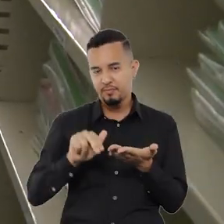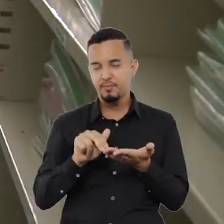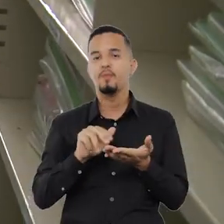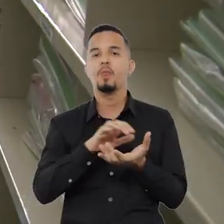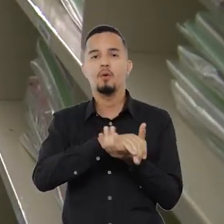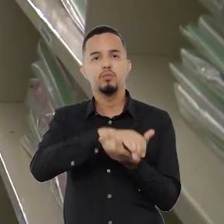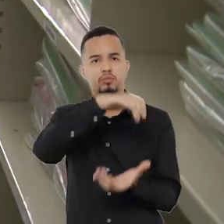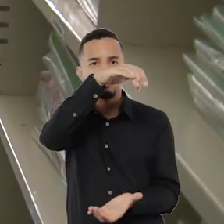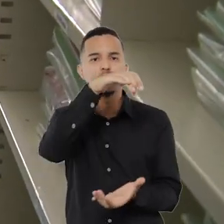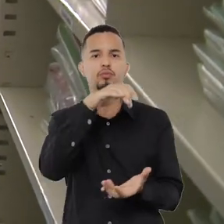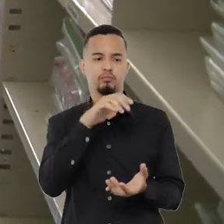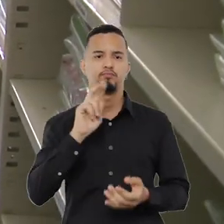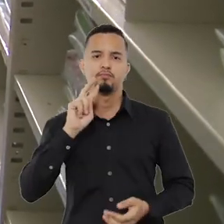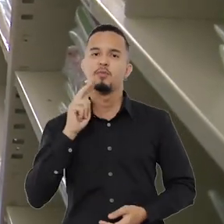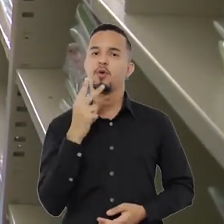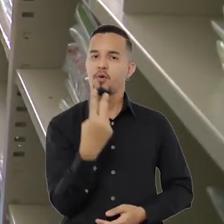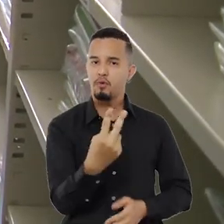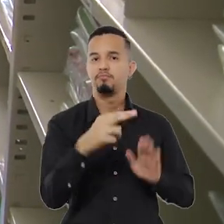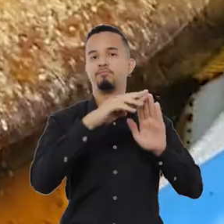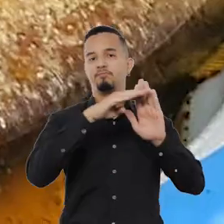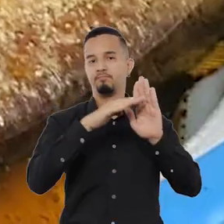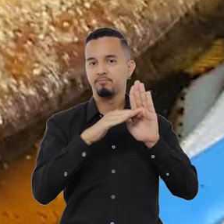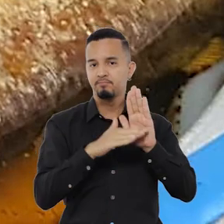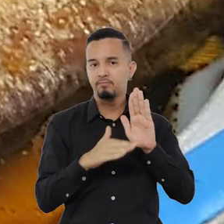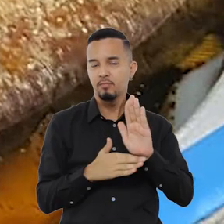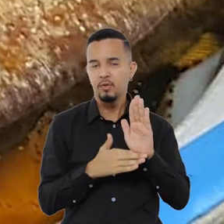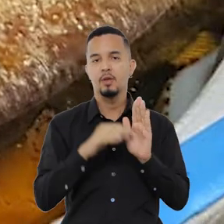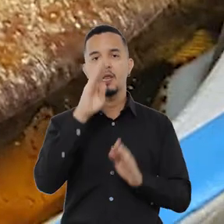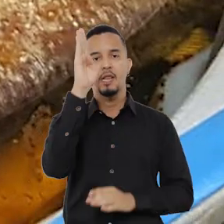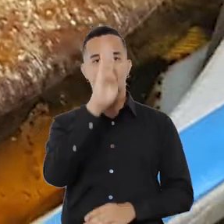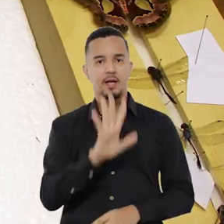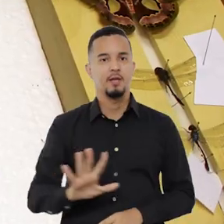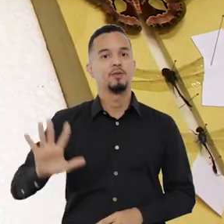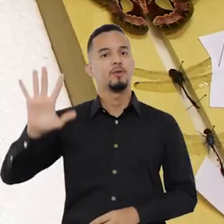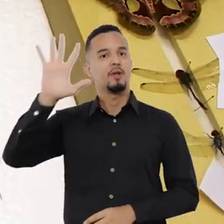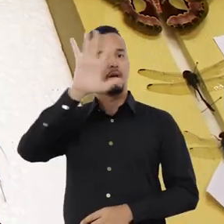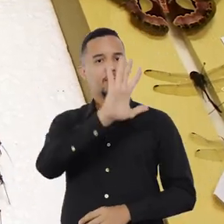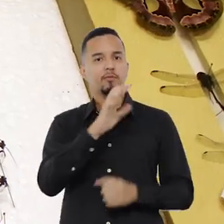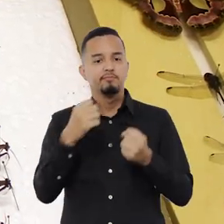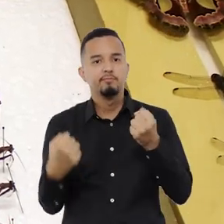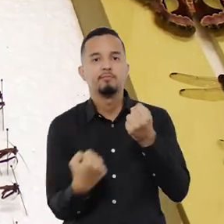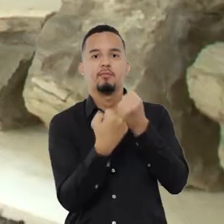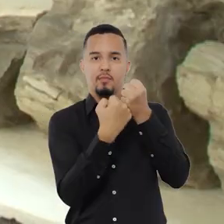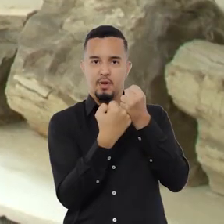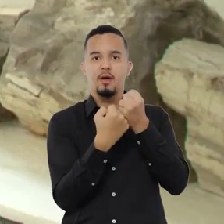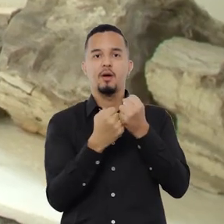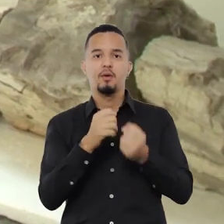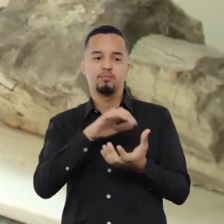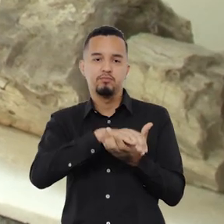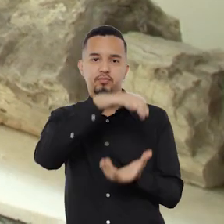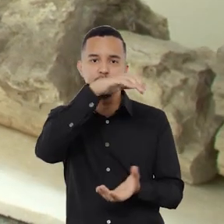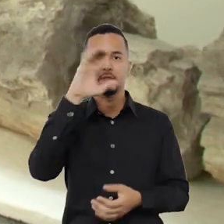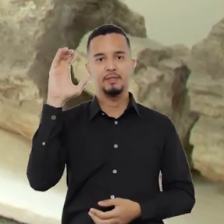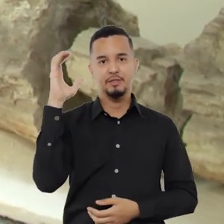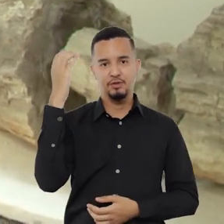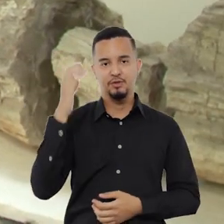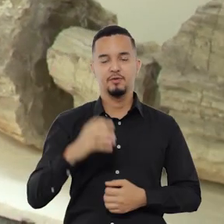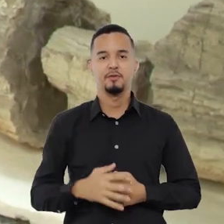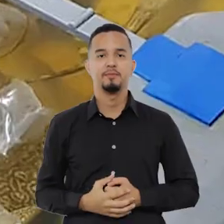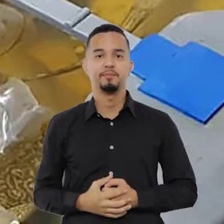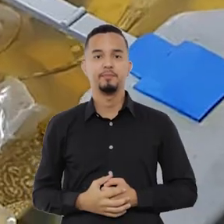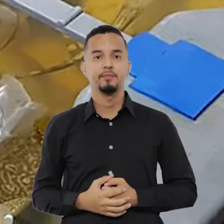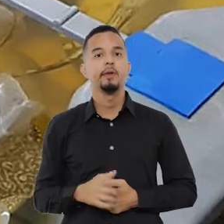coleções são devidamente reconhecidas de acordo com normas nacionais que amparam as coleções científicas.